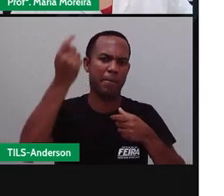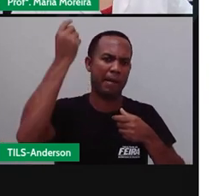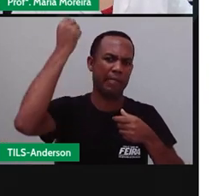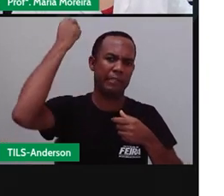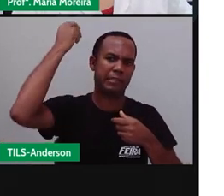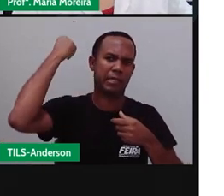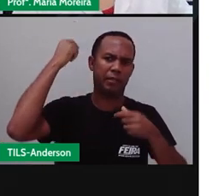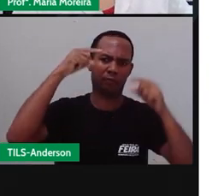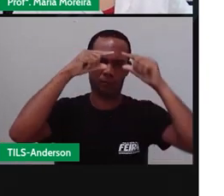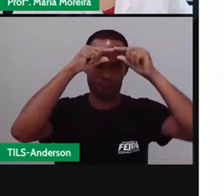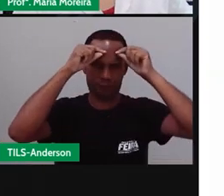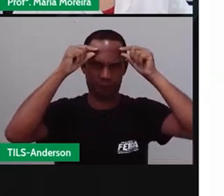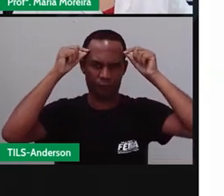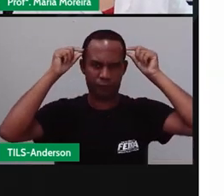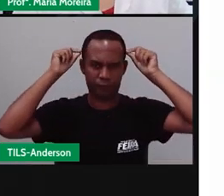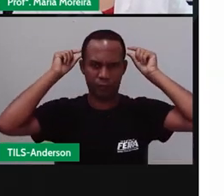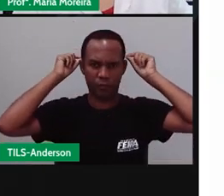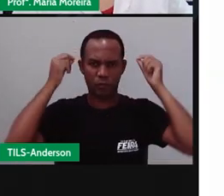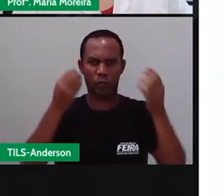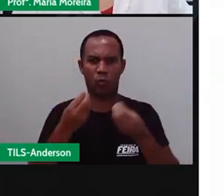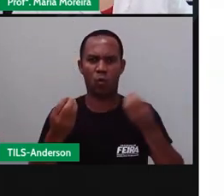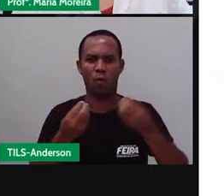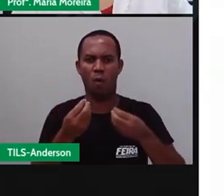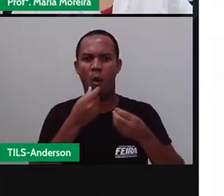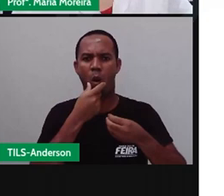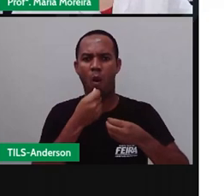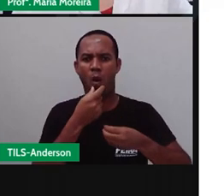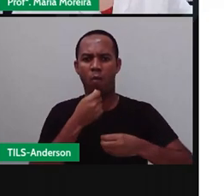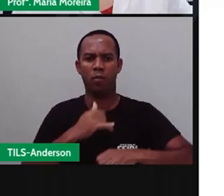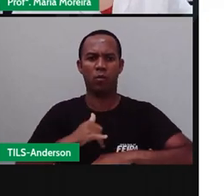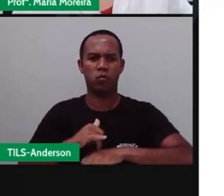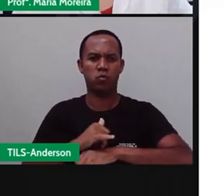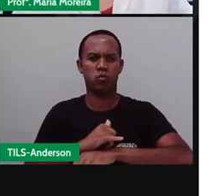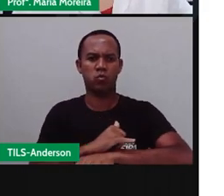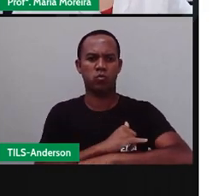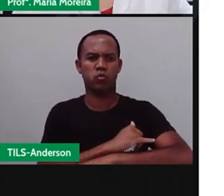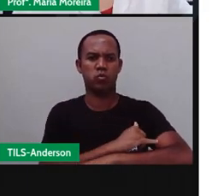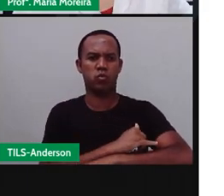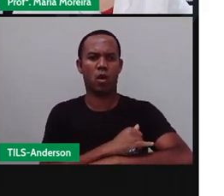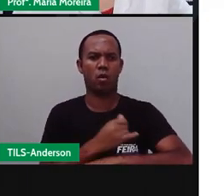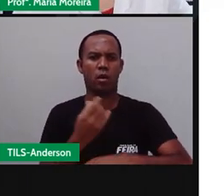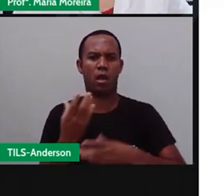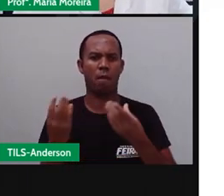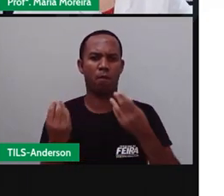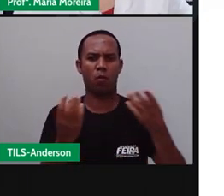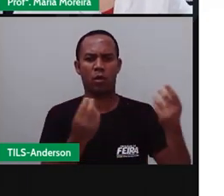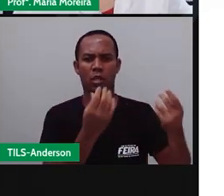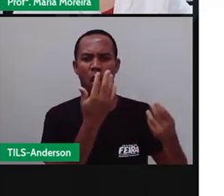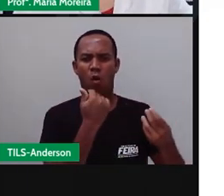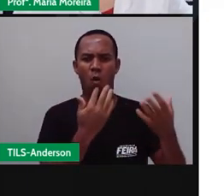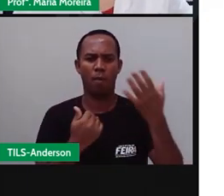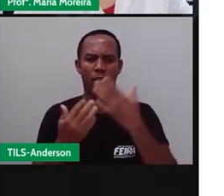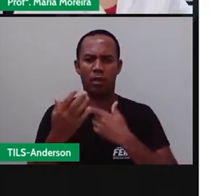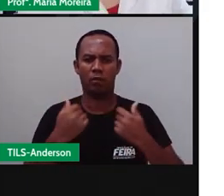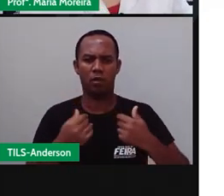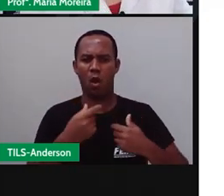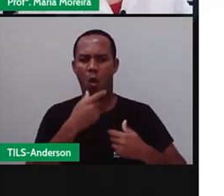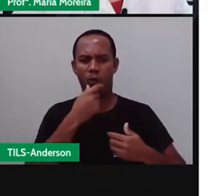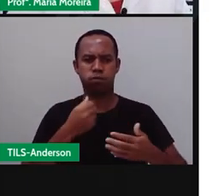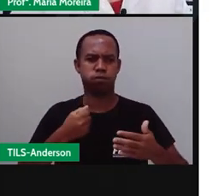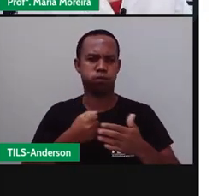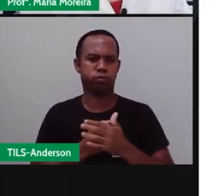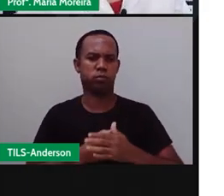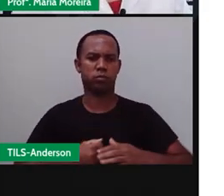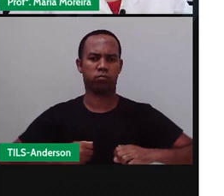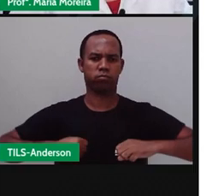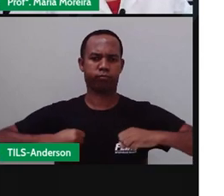né? Cuja representação era feita por um homem gordo para simbolizar o quê? A fartura durante as festividades. Então, o